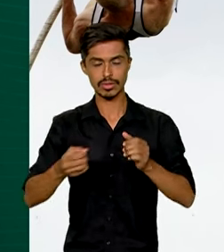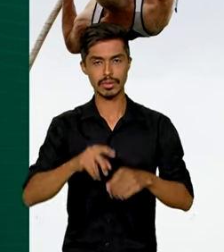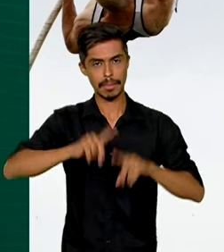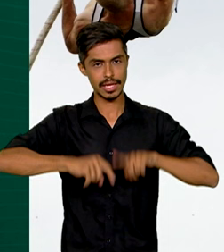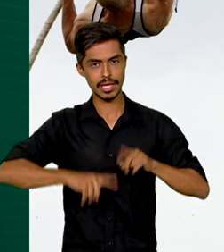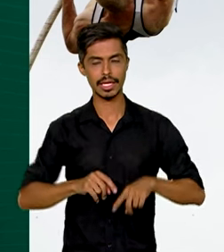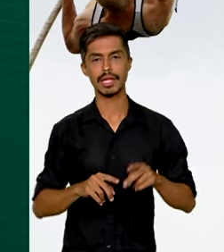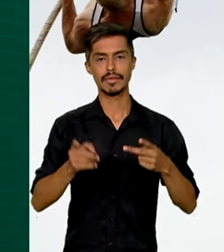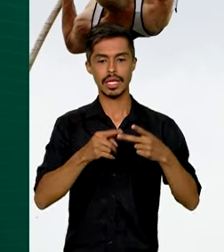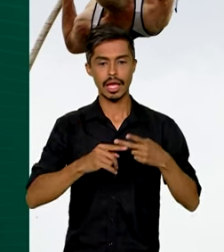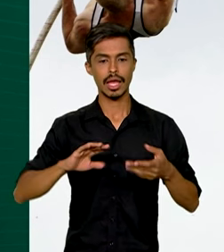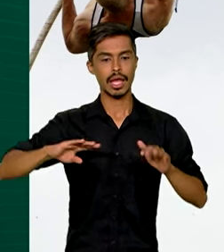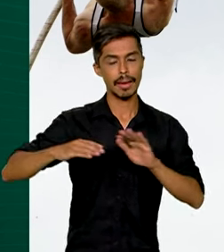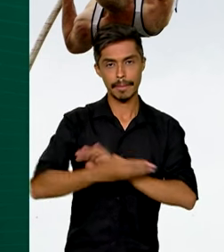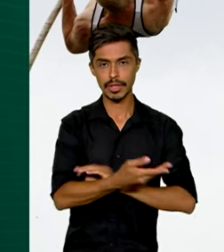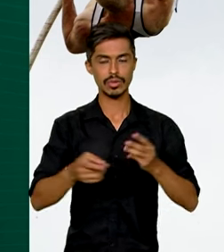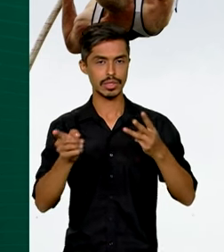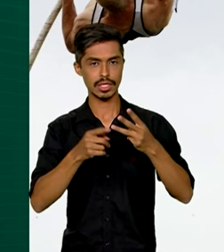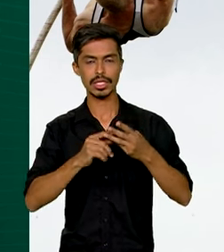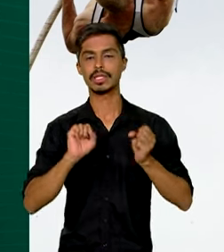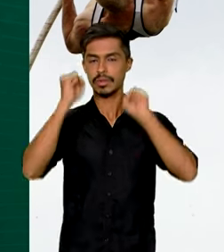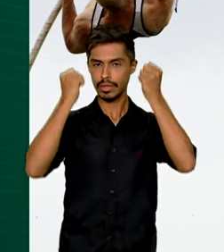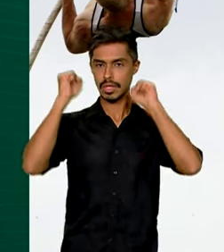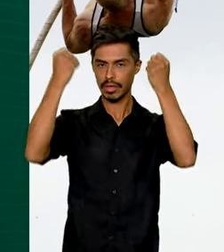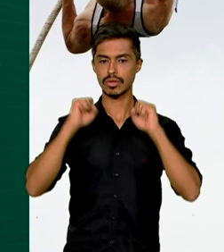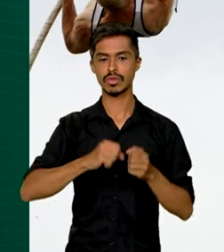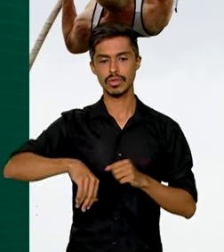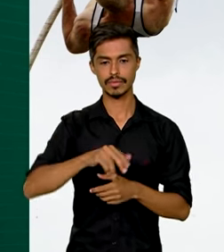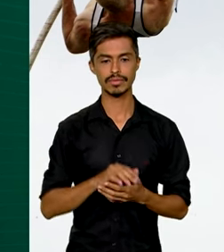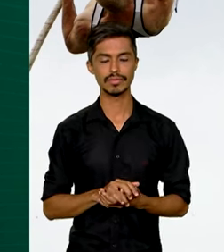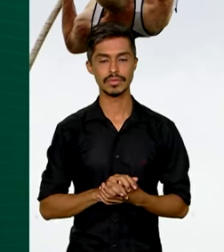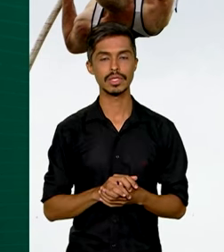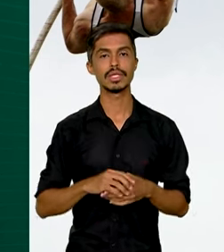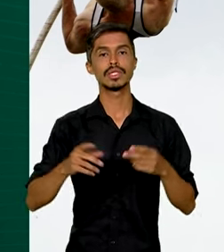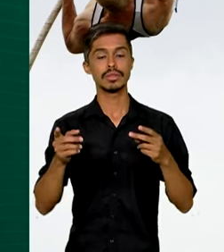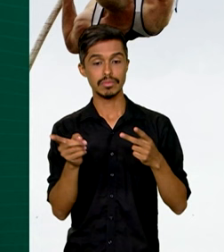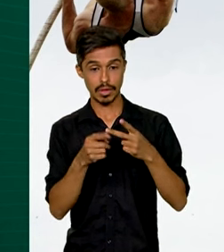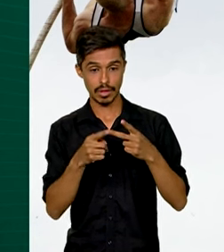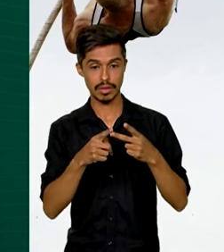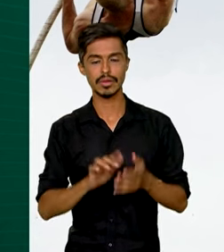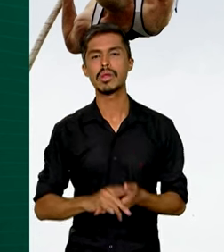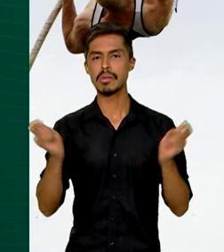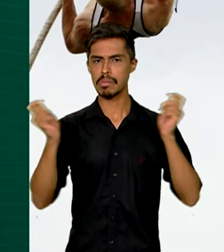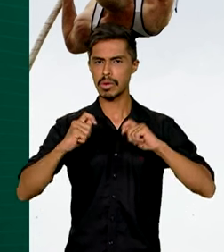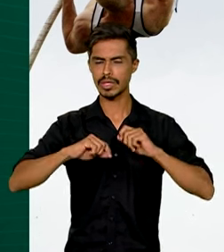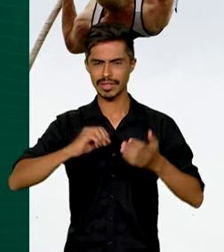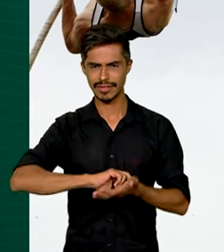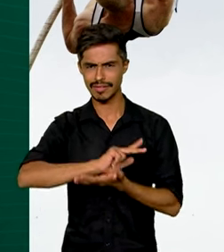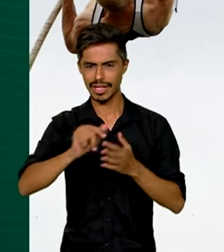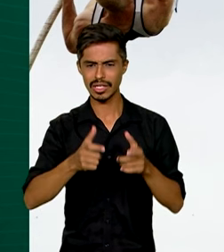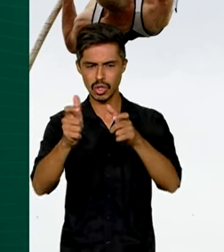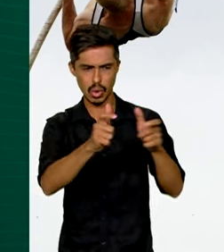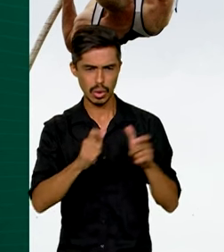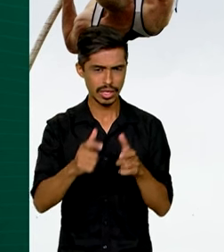de práticas esportivas e de atividade física no território nacional. Potencializar as vocações esportivas de cada